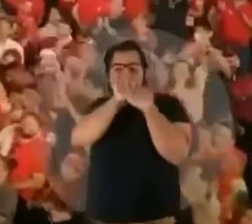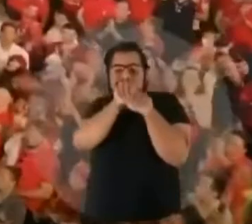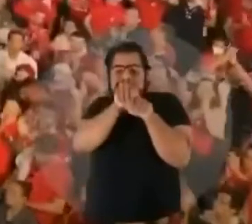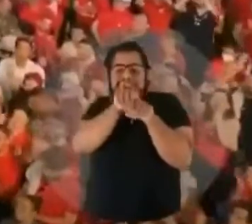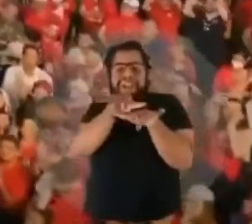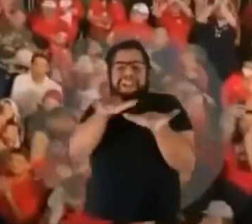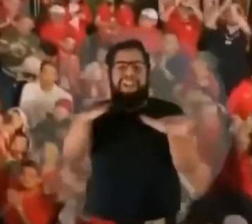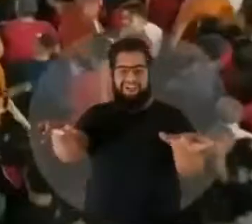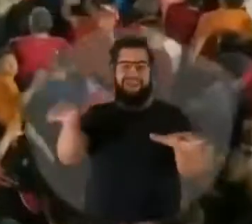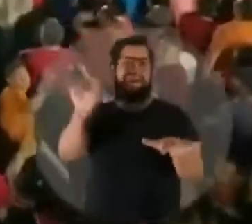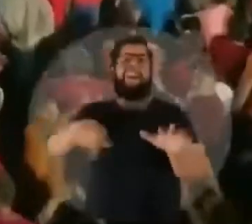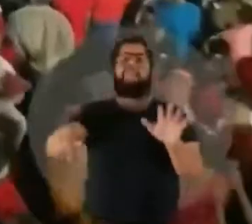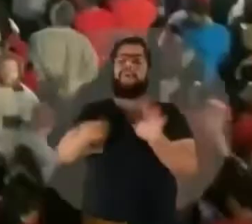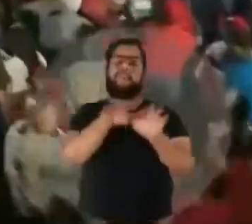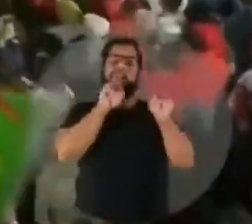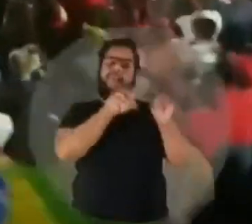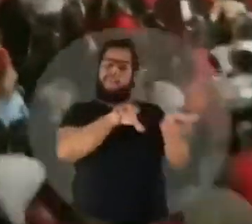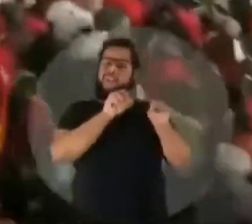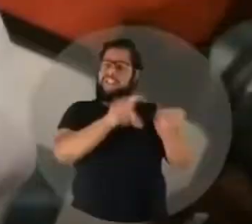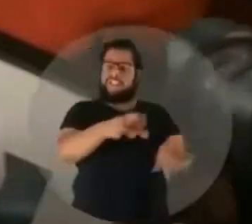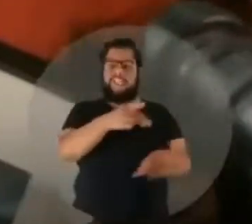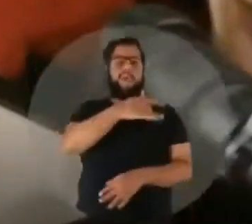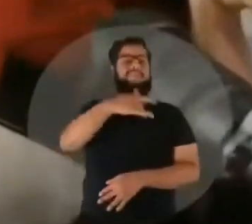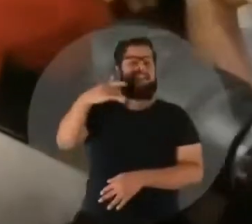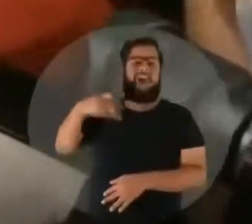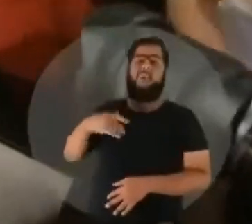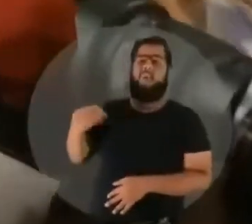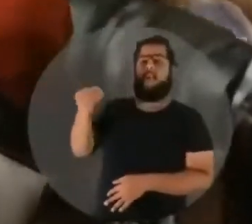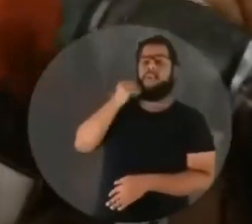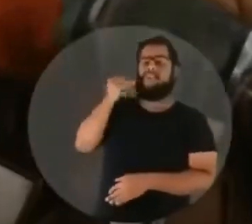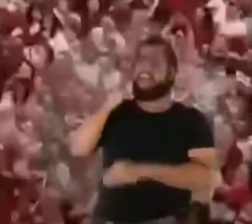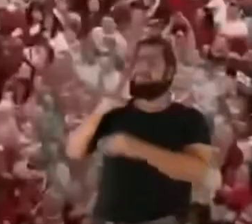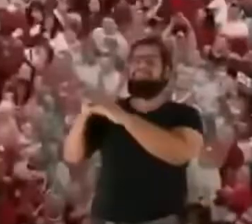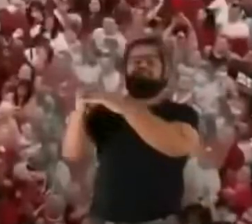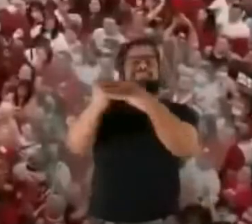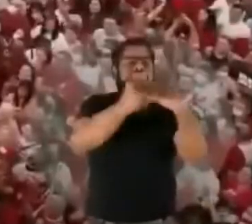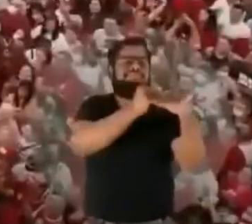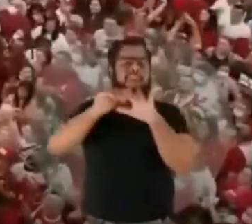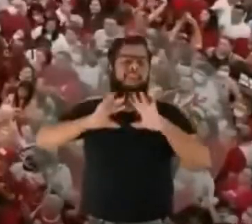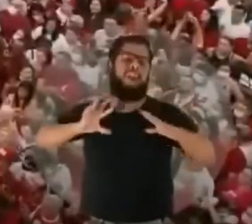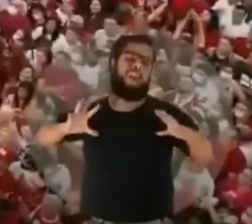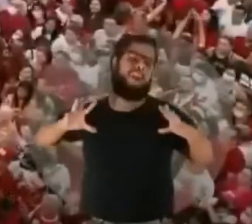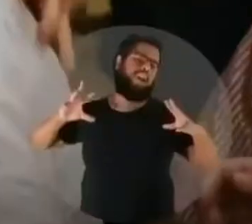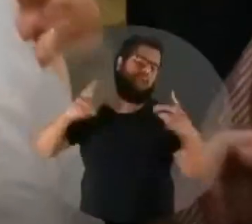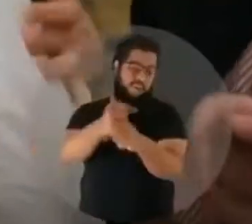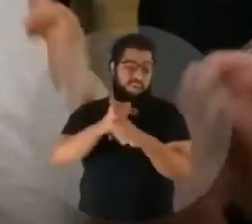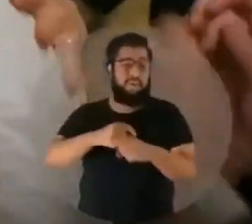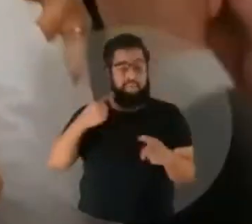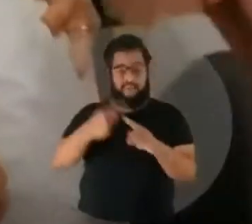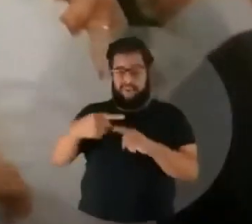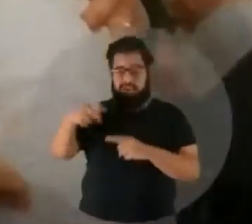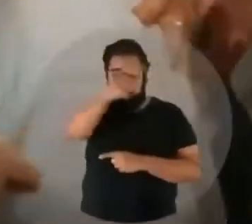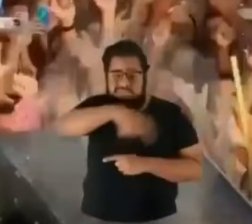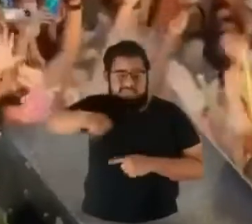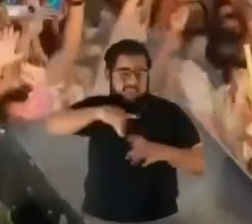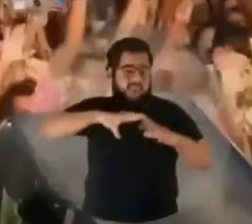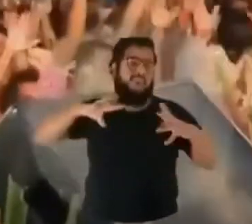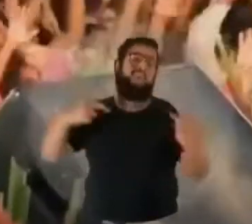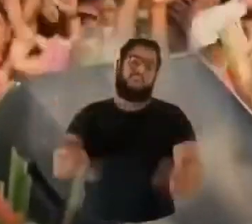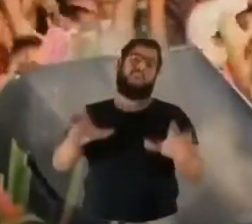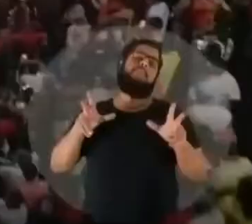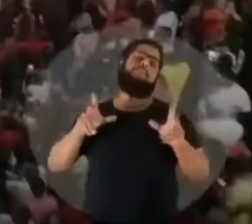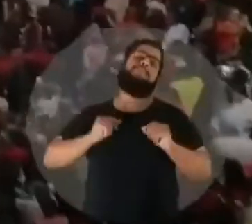amor. O Brasil da educação para todos. Da saúde para todos. Da oportunidade para todos. Porque